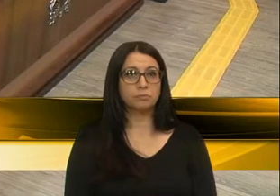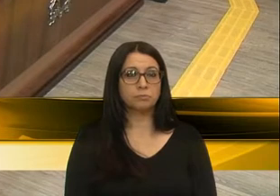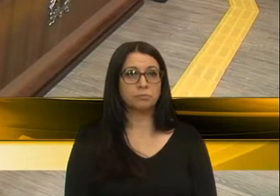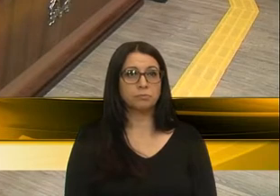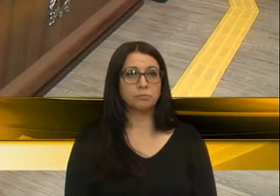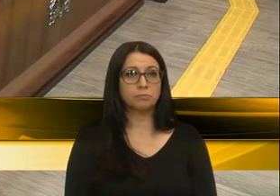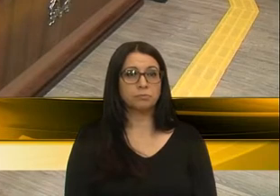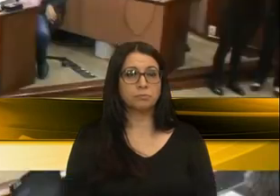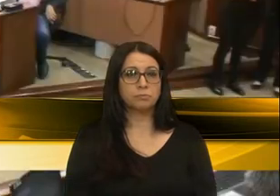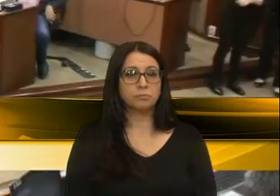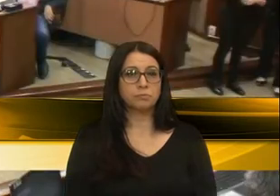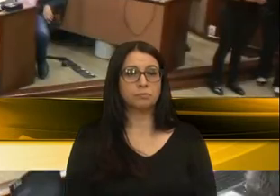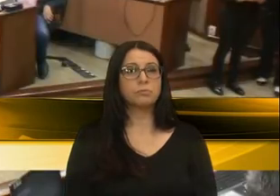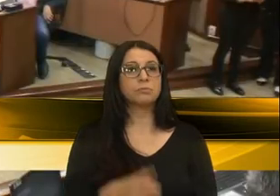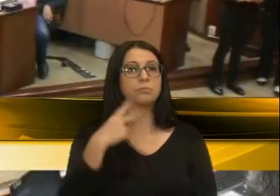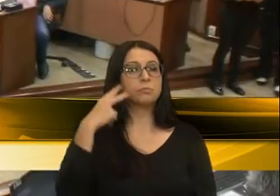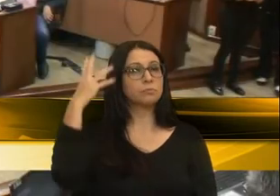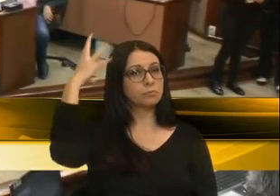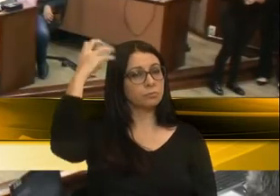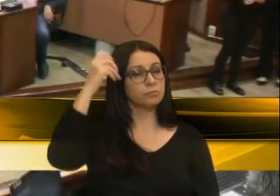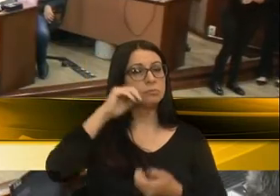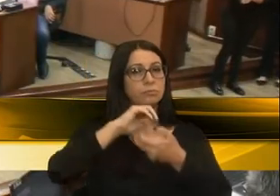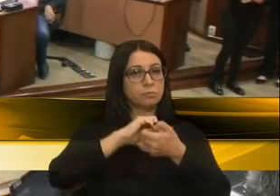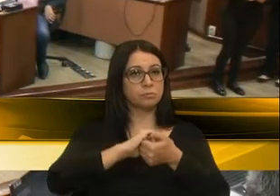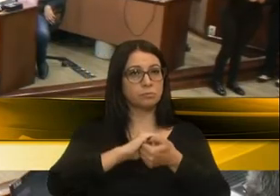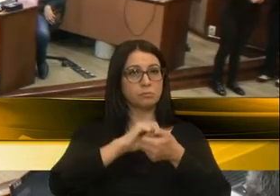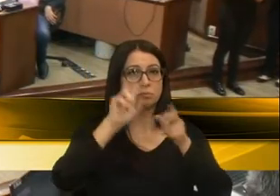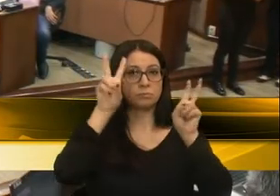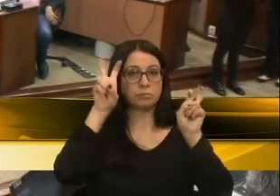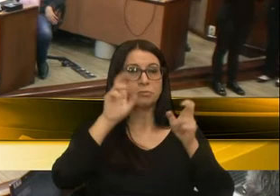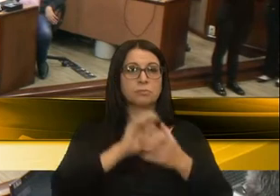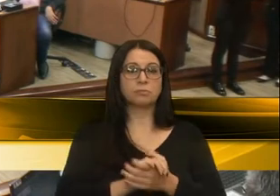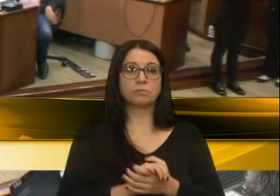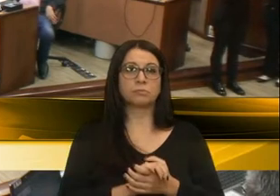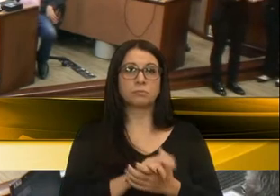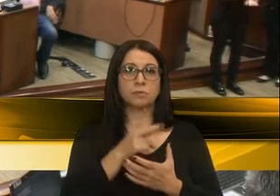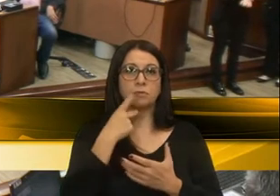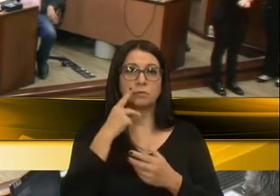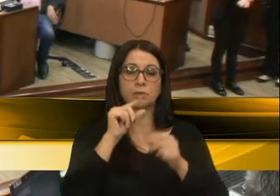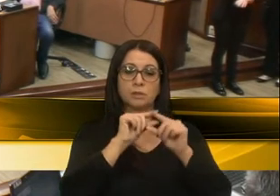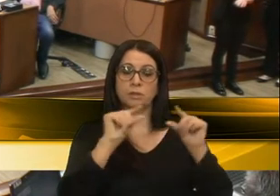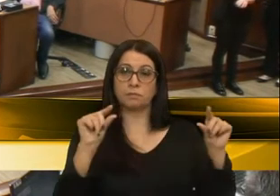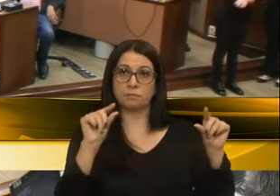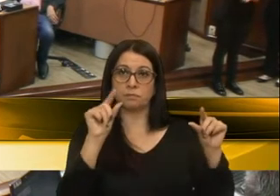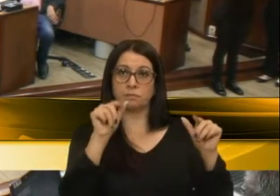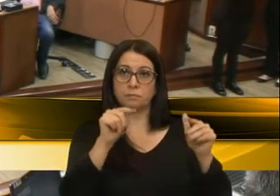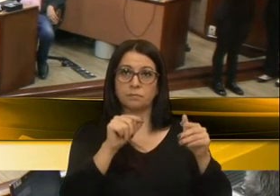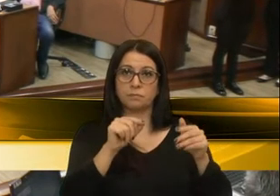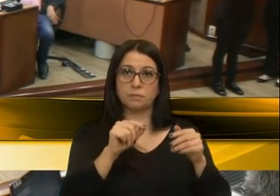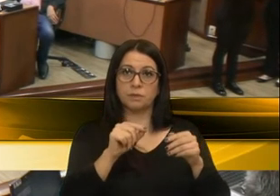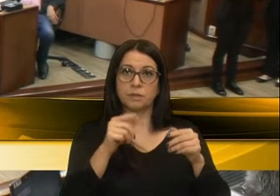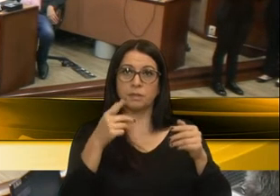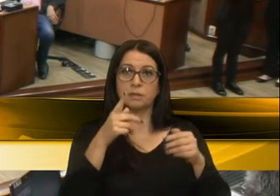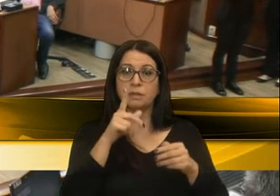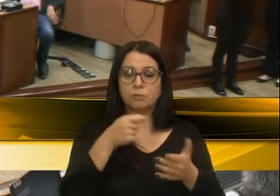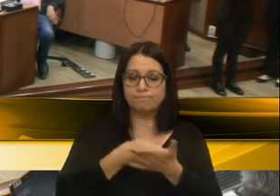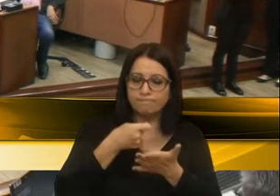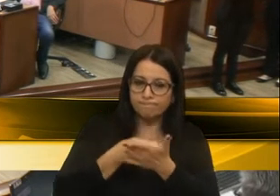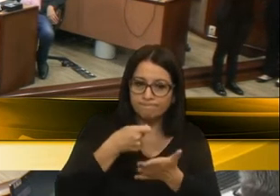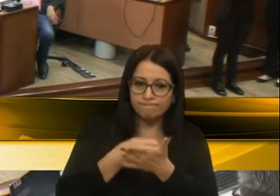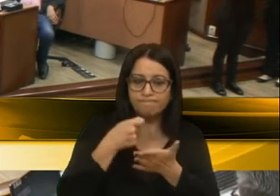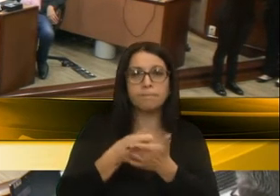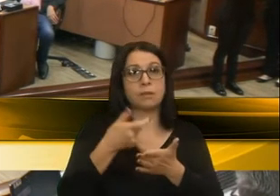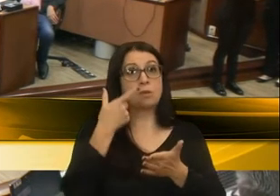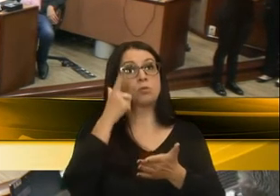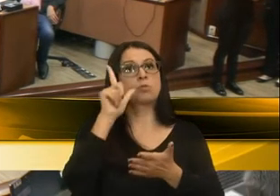Então, Rafael. Tiberiçal, eu quero lhe cumprimentar pelo seu tema, porque diz aquele ditado, água mole em pedra dura tanto bate até